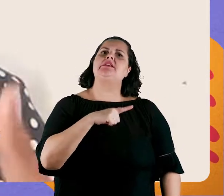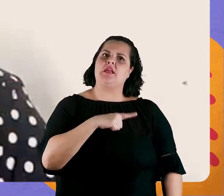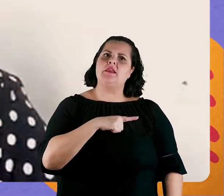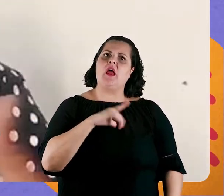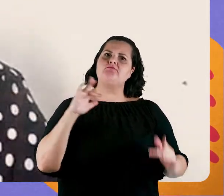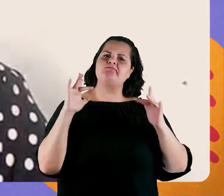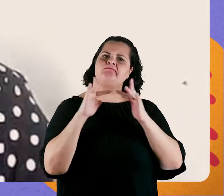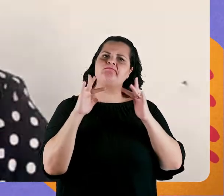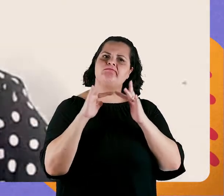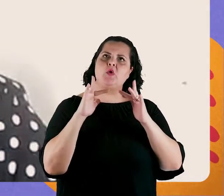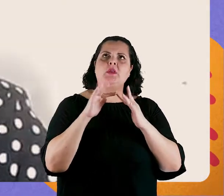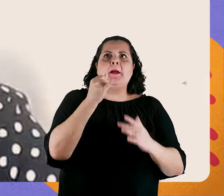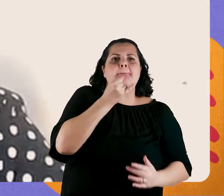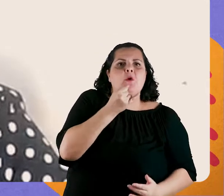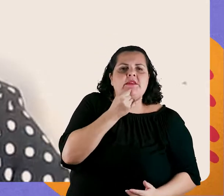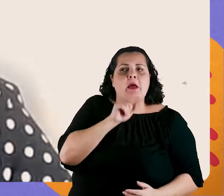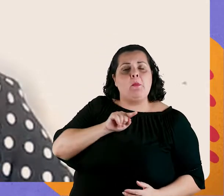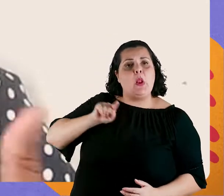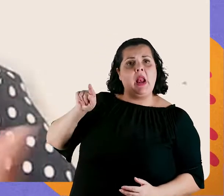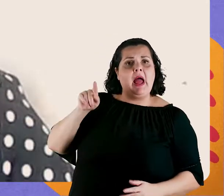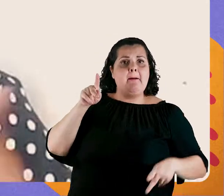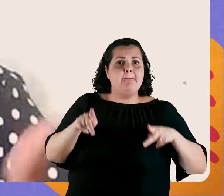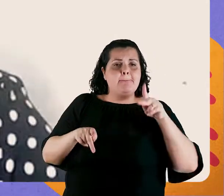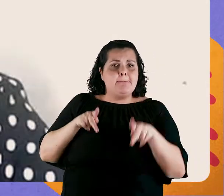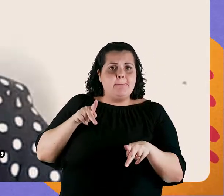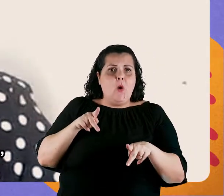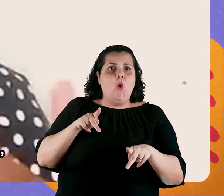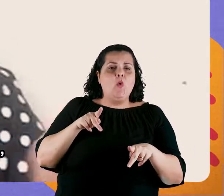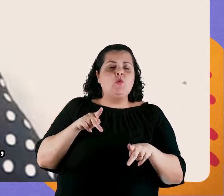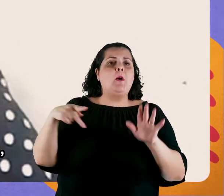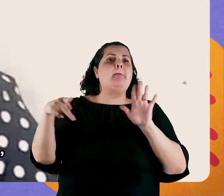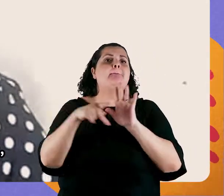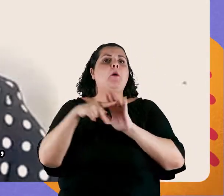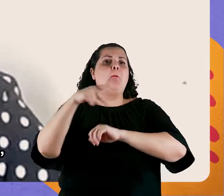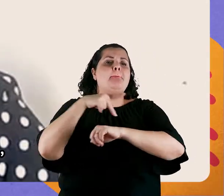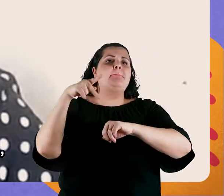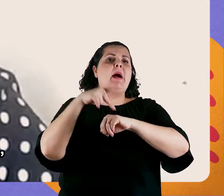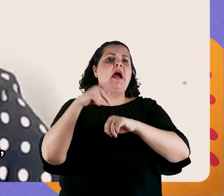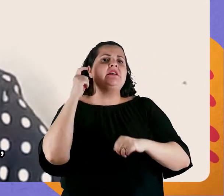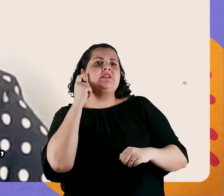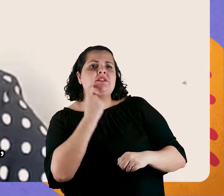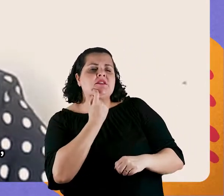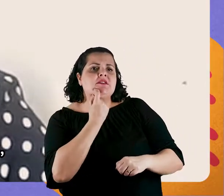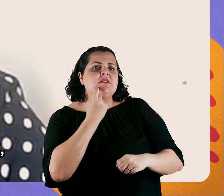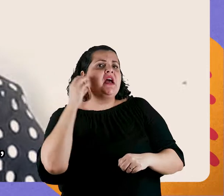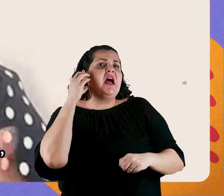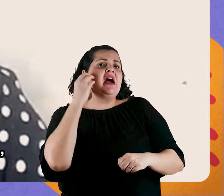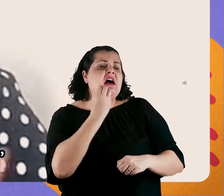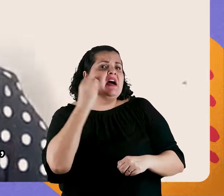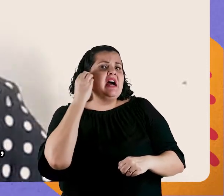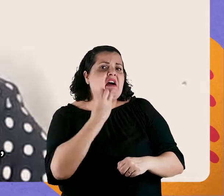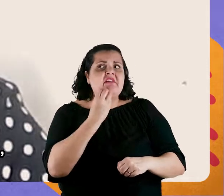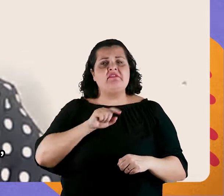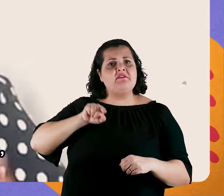estudantes de Moçambique, né? De um país africano. É justamente isso. É pensar em